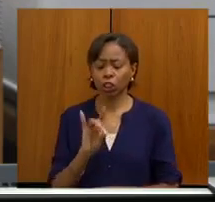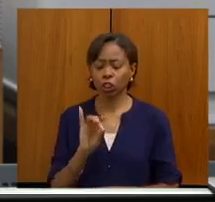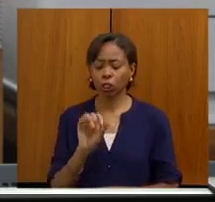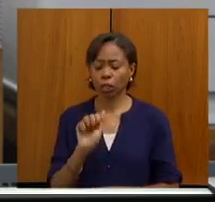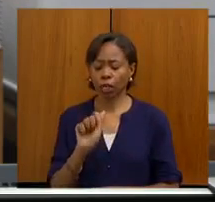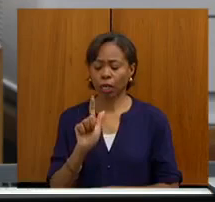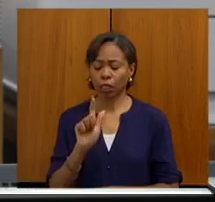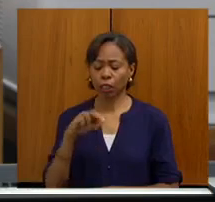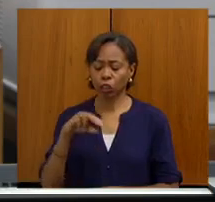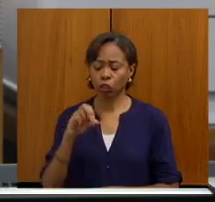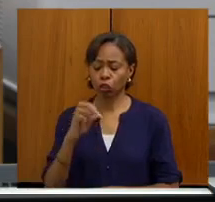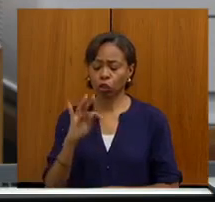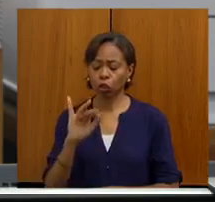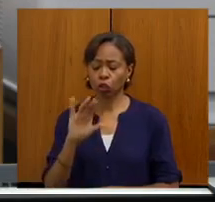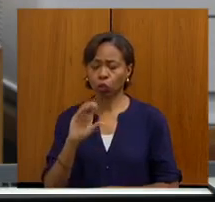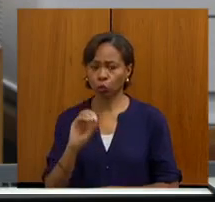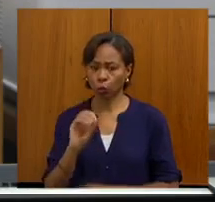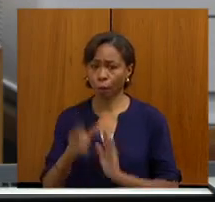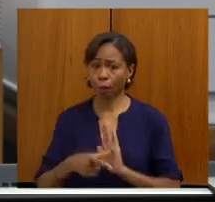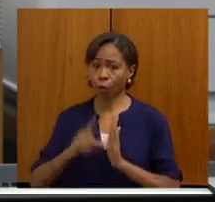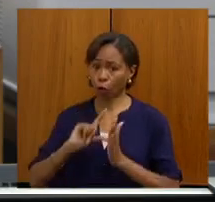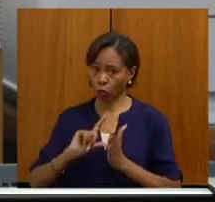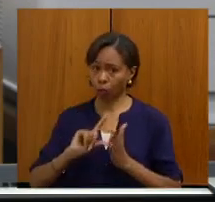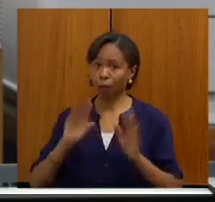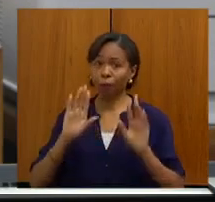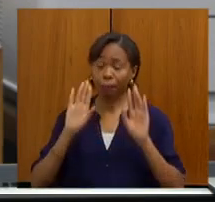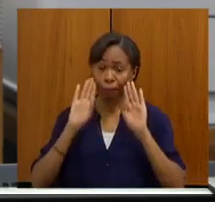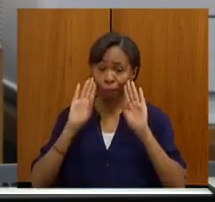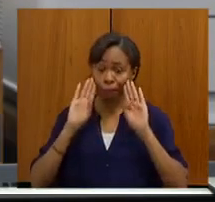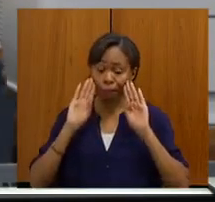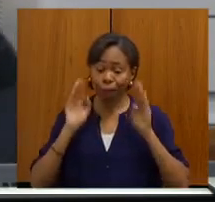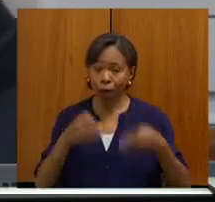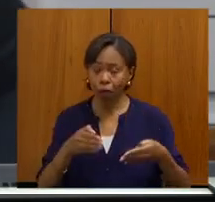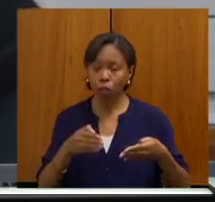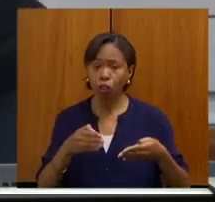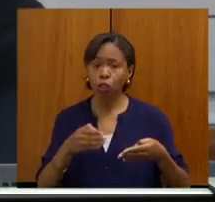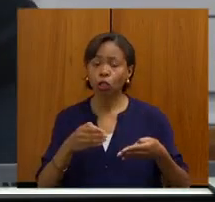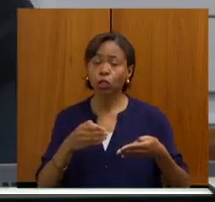especialmente de mama e coluterino. E a gente vem fazendo isso como meta.